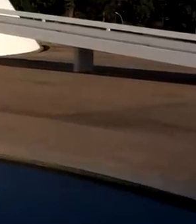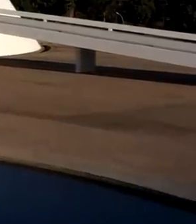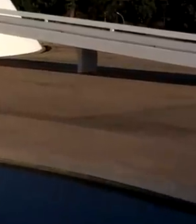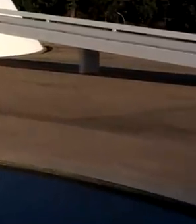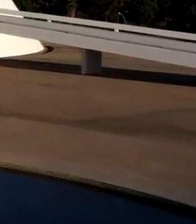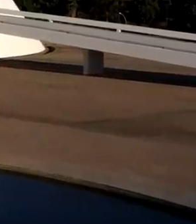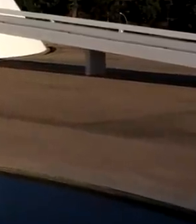Transcrição e Pedro Negri